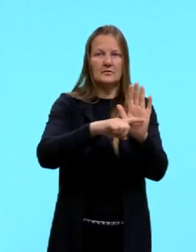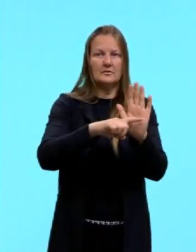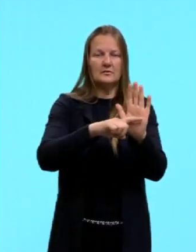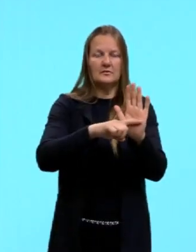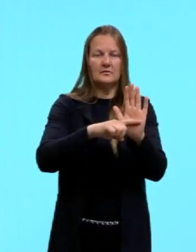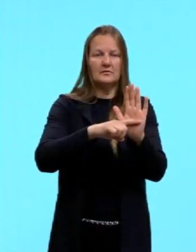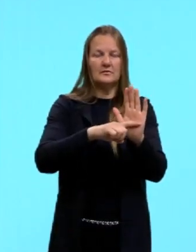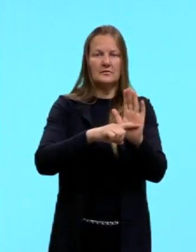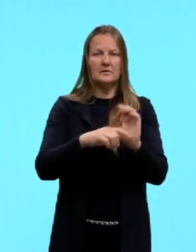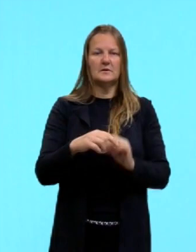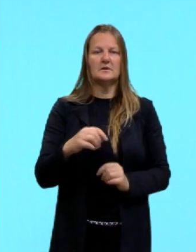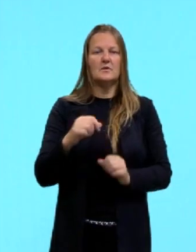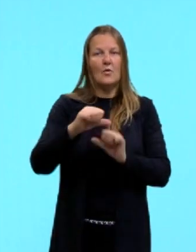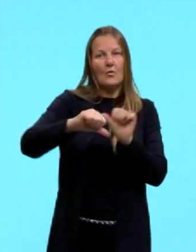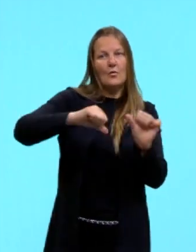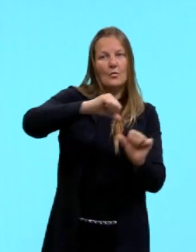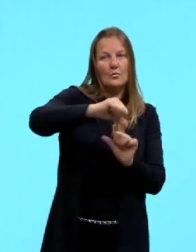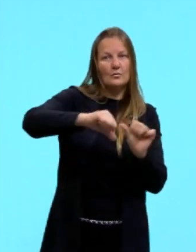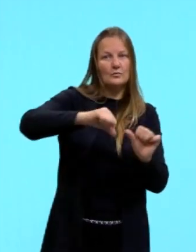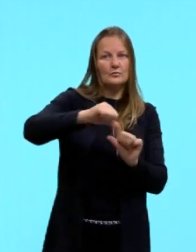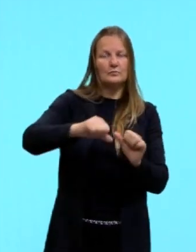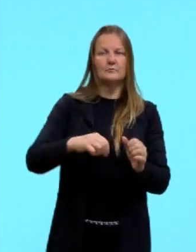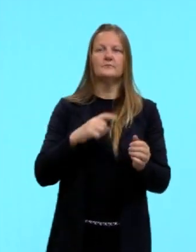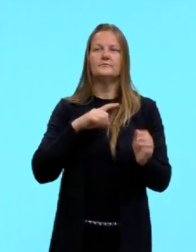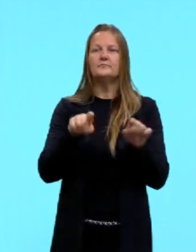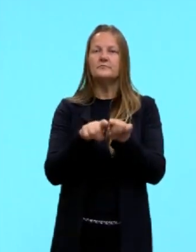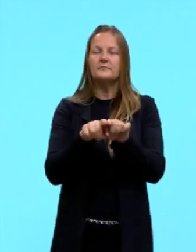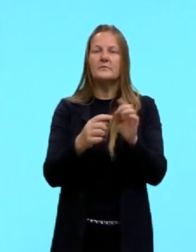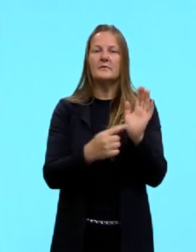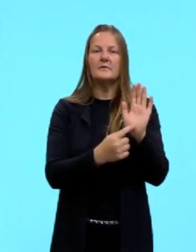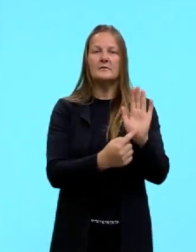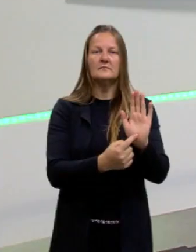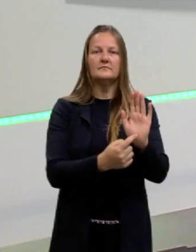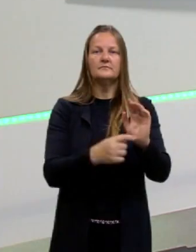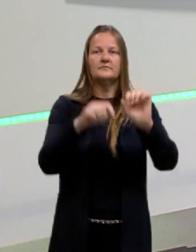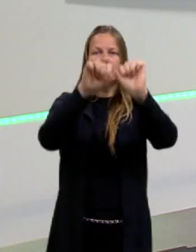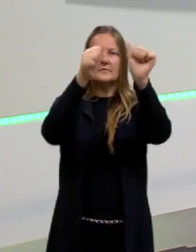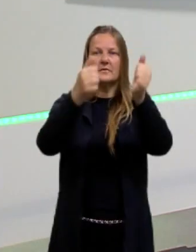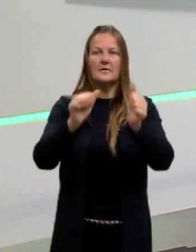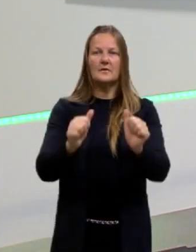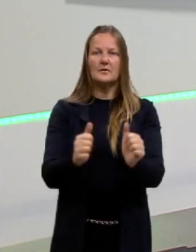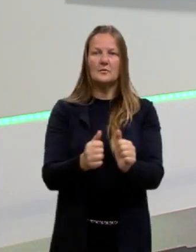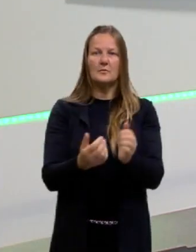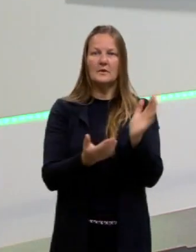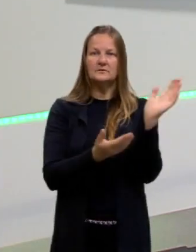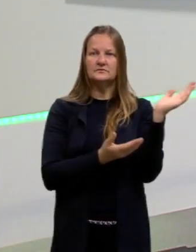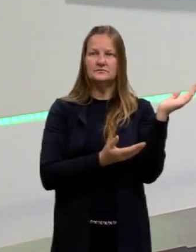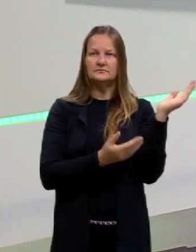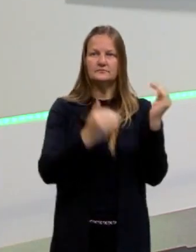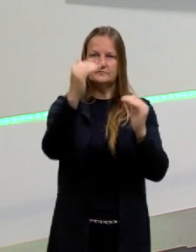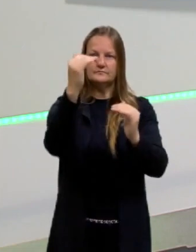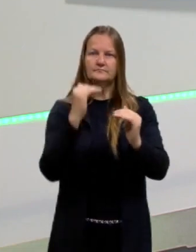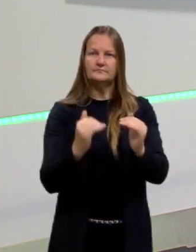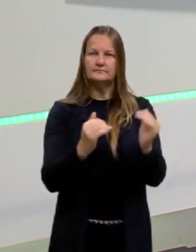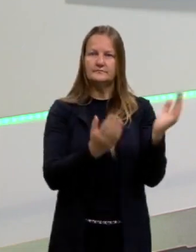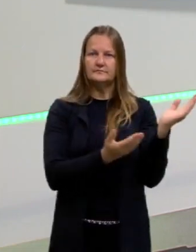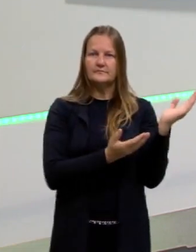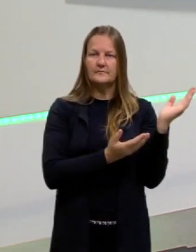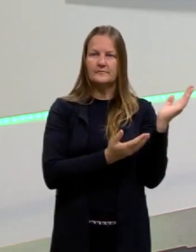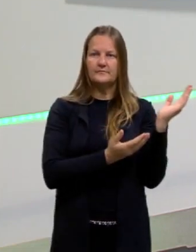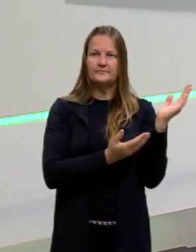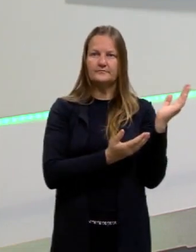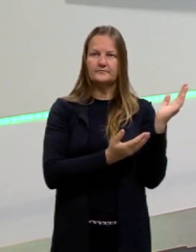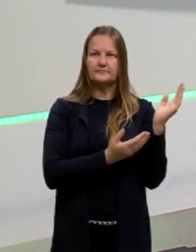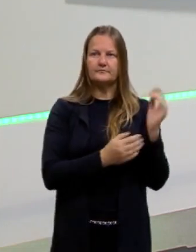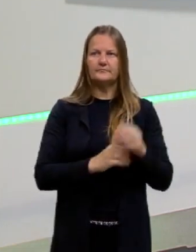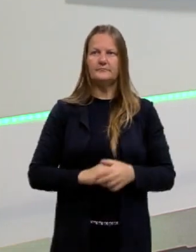para oeste, então, eu vou diminuir. E aqui eu trago uma imagem que vai mostrar para vocês, aqui embaixo, ó, sobre a linha internacional